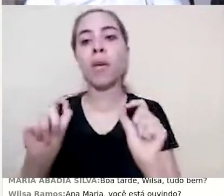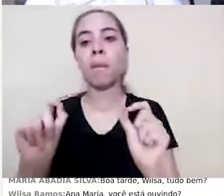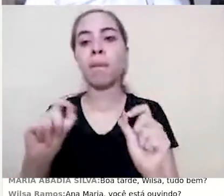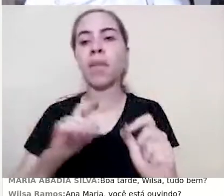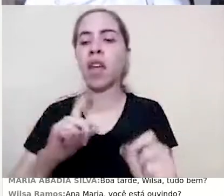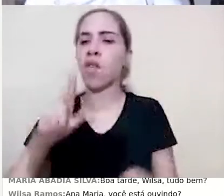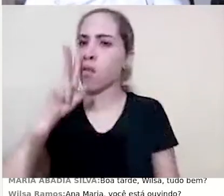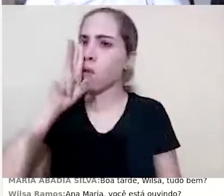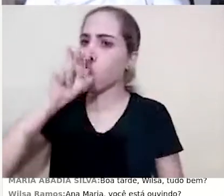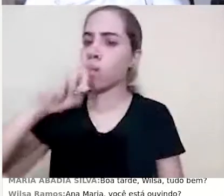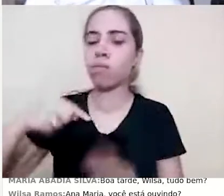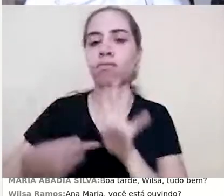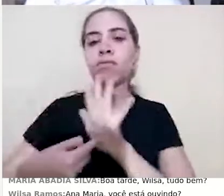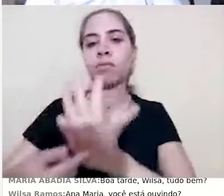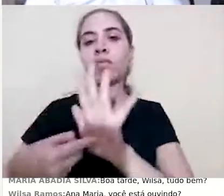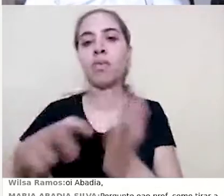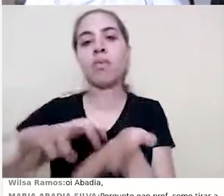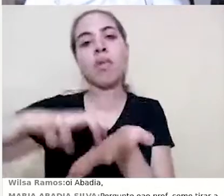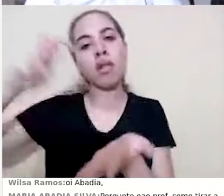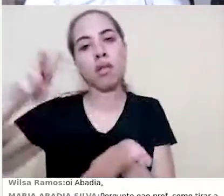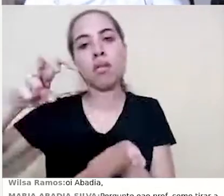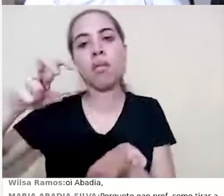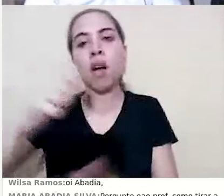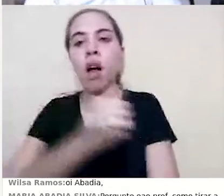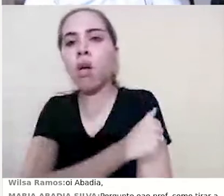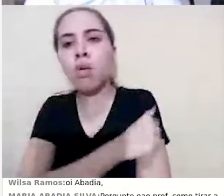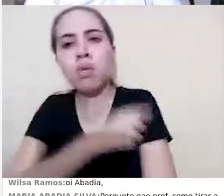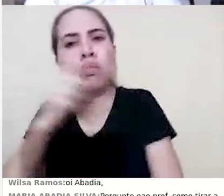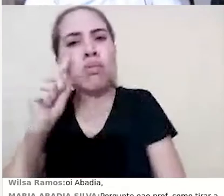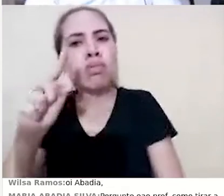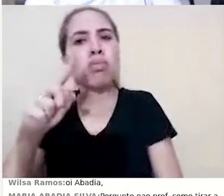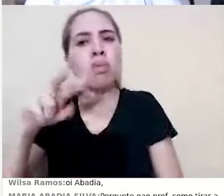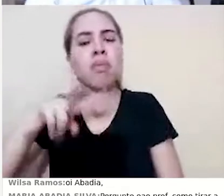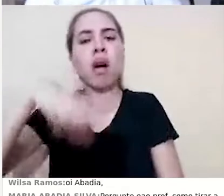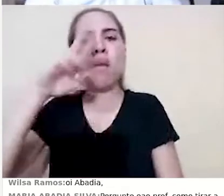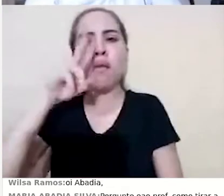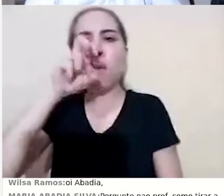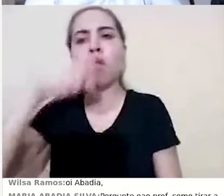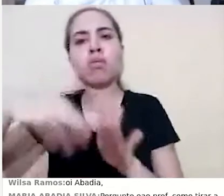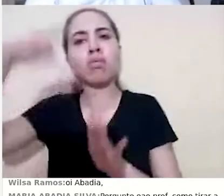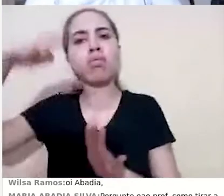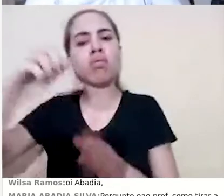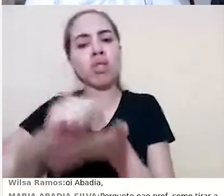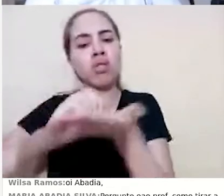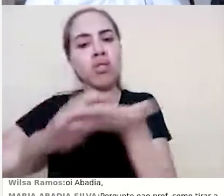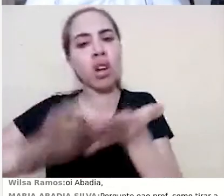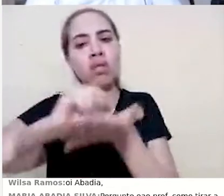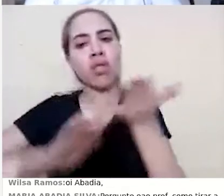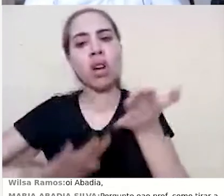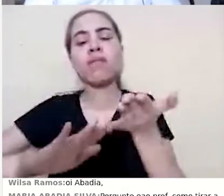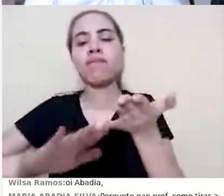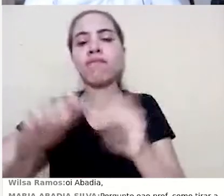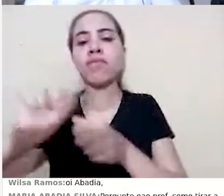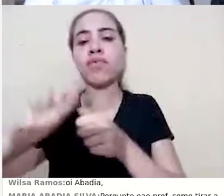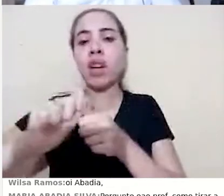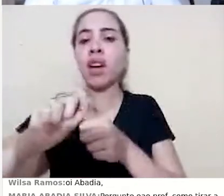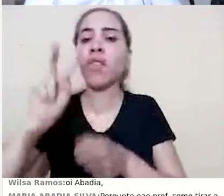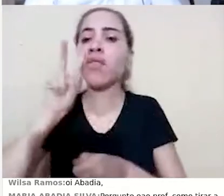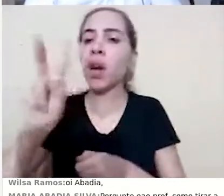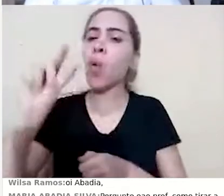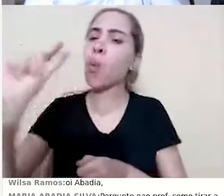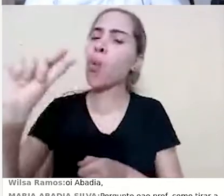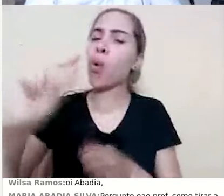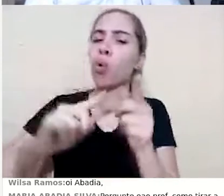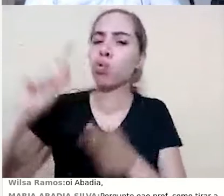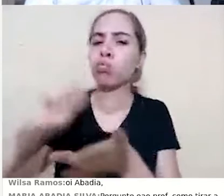forte às nove da manhã. Então, o aluno, ele entra, faz as atividades e isso vai diminuindo. Eu vejo um pouquinho de atividades